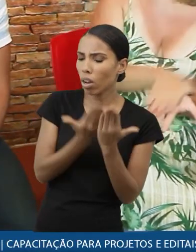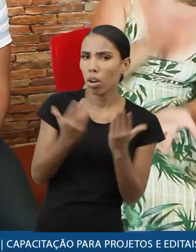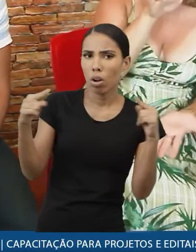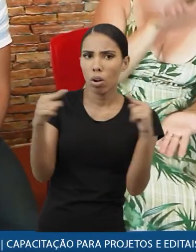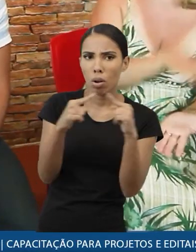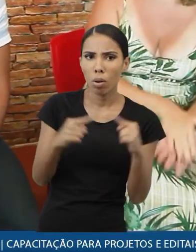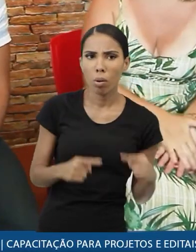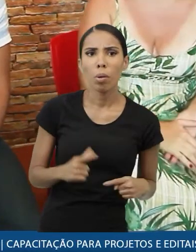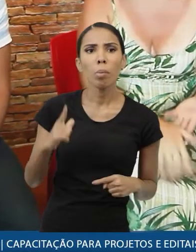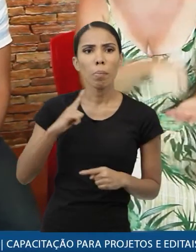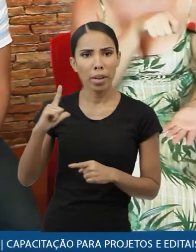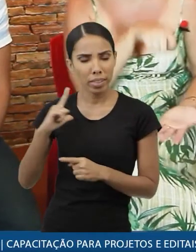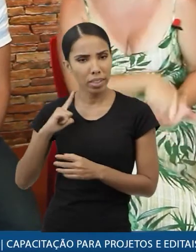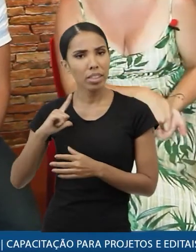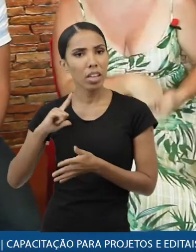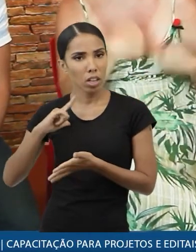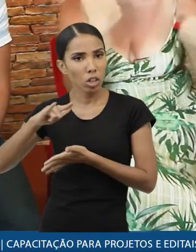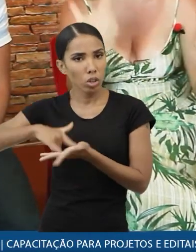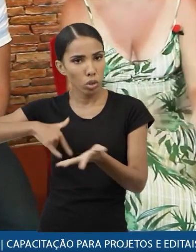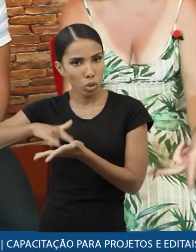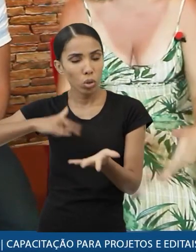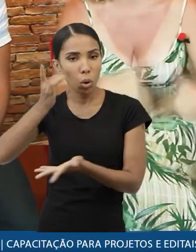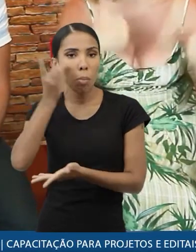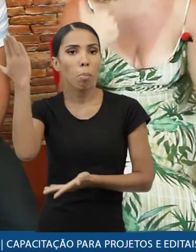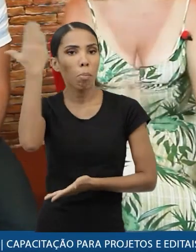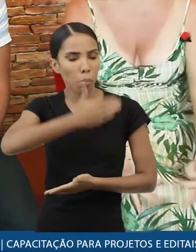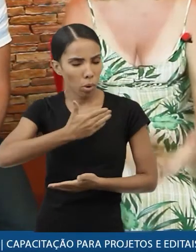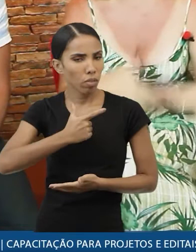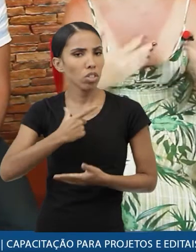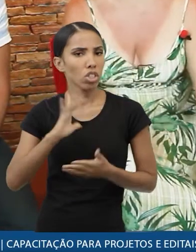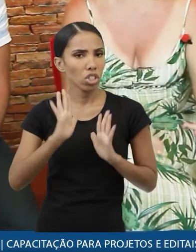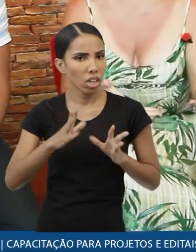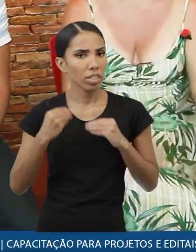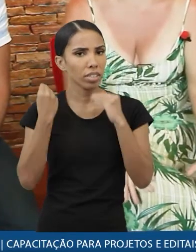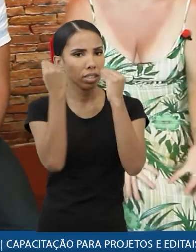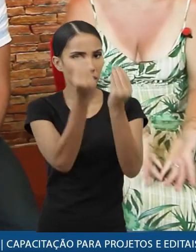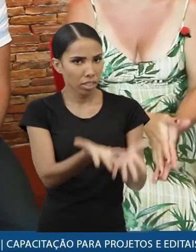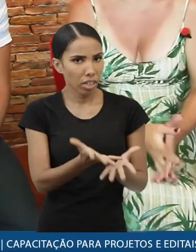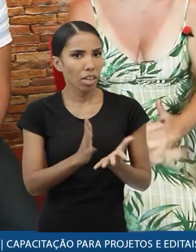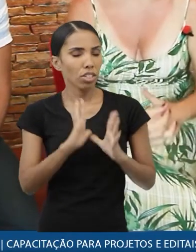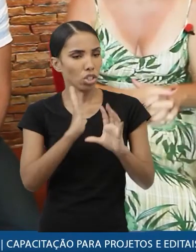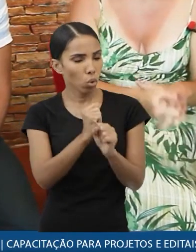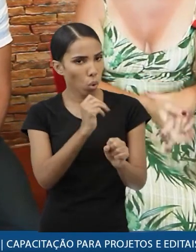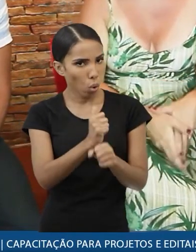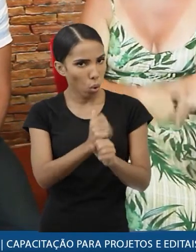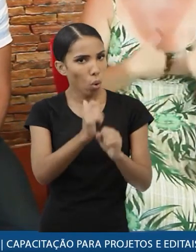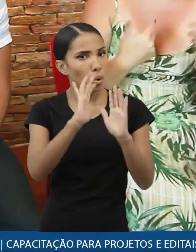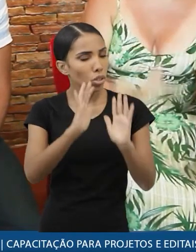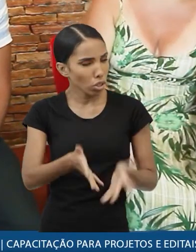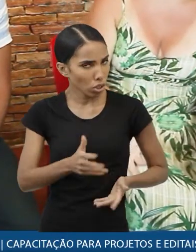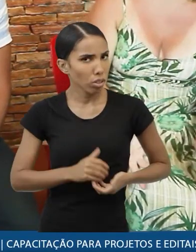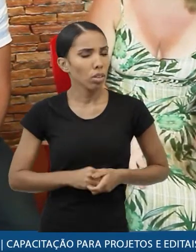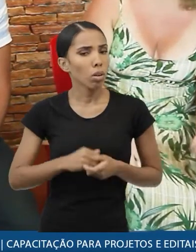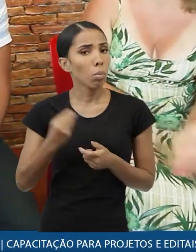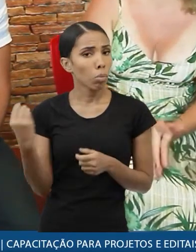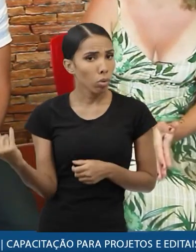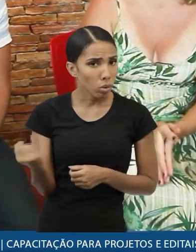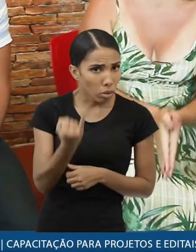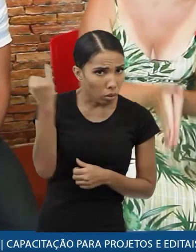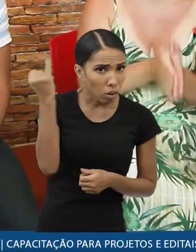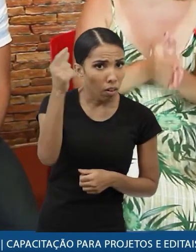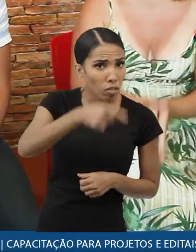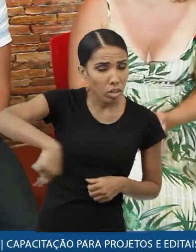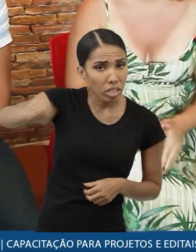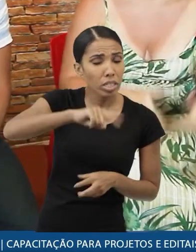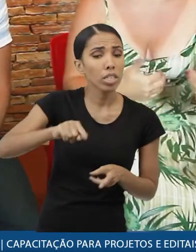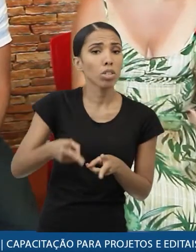a gente tinha lá o documento com o protocolo que a gente provava que a gente tinha entregue aquela prestação de contas então assim isso é uma questão muito importante